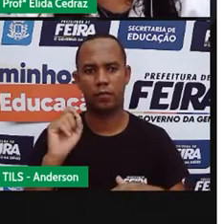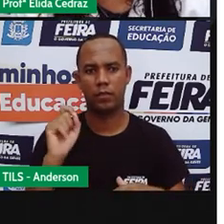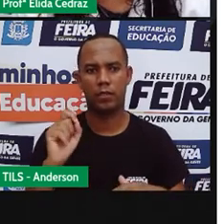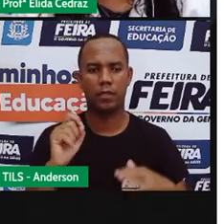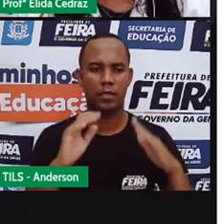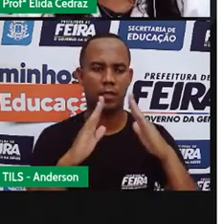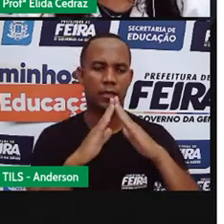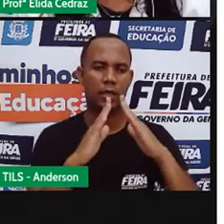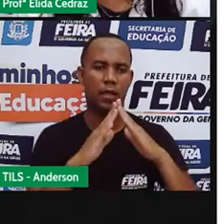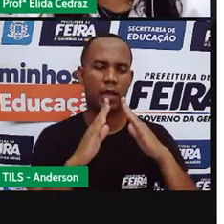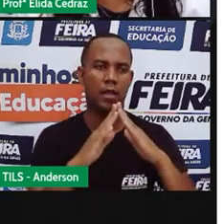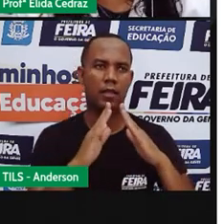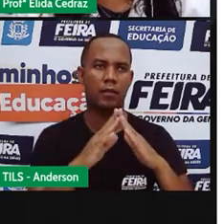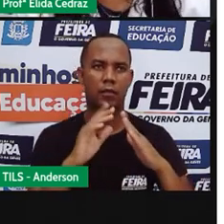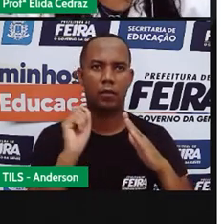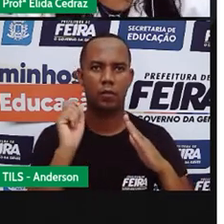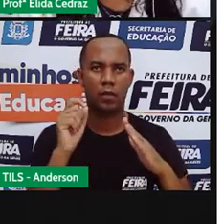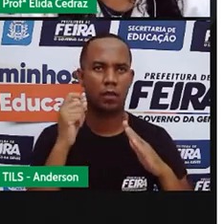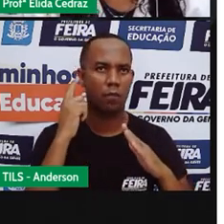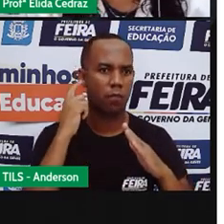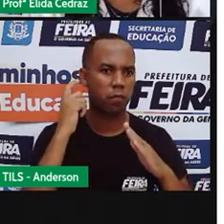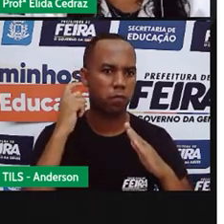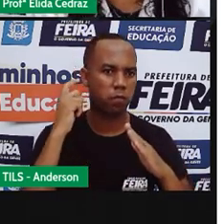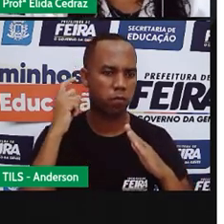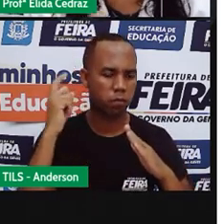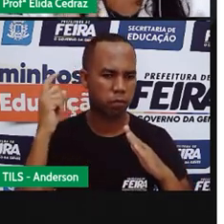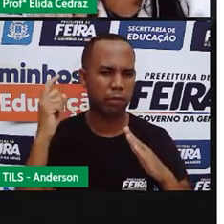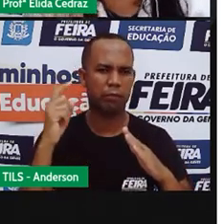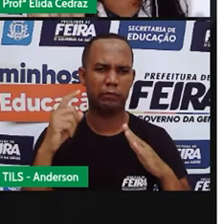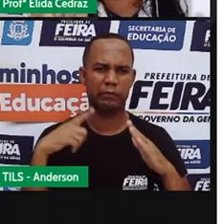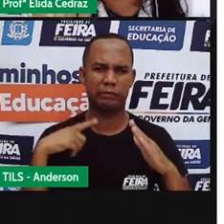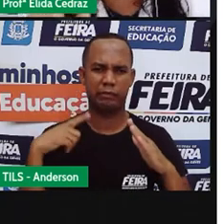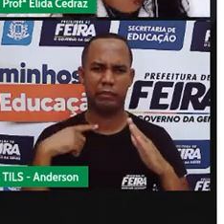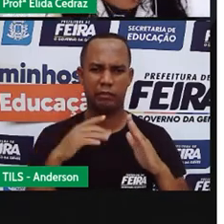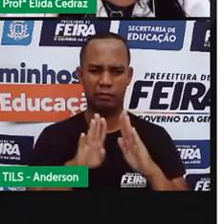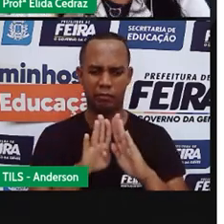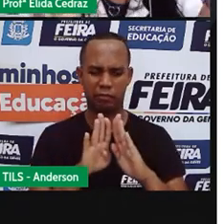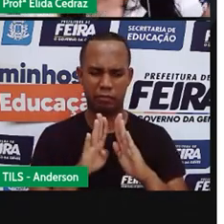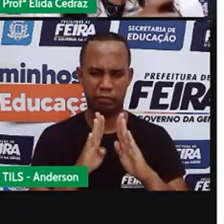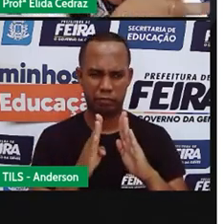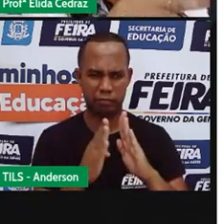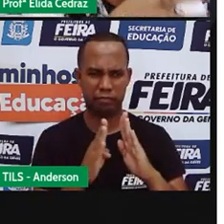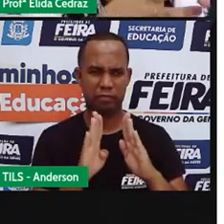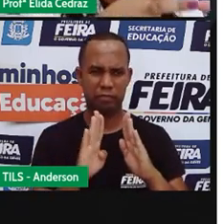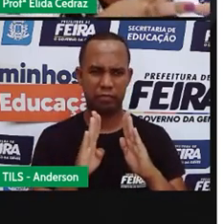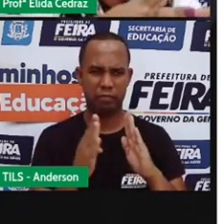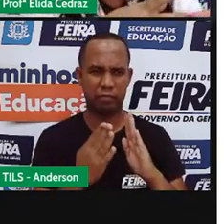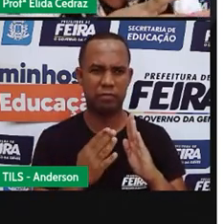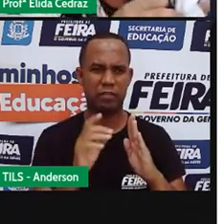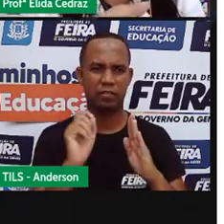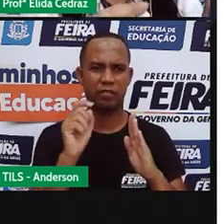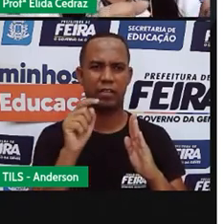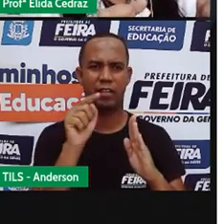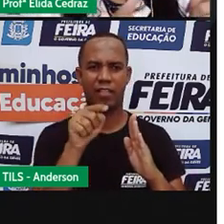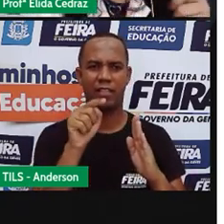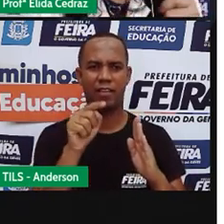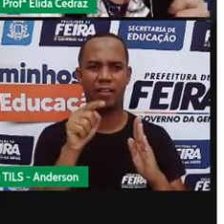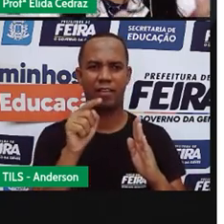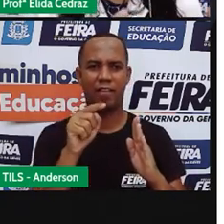casa faz um ruído. Não é a dobradista, não. Na madeira.